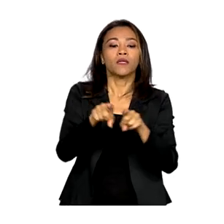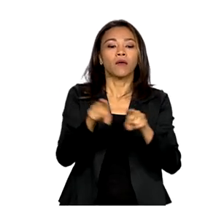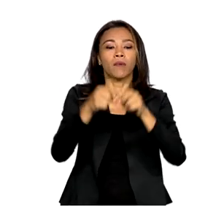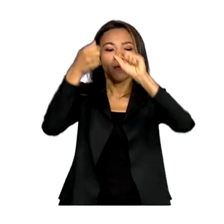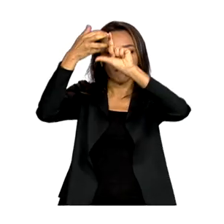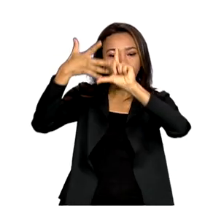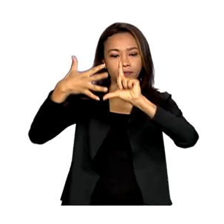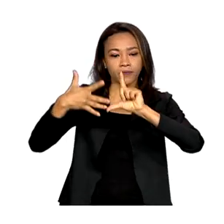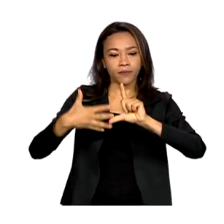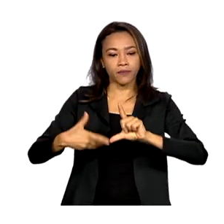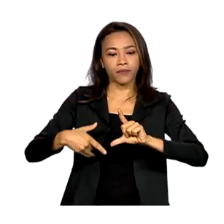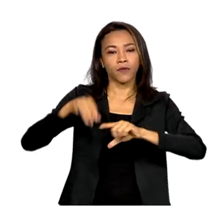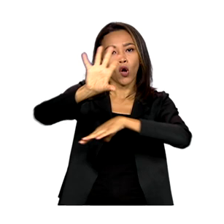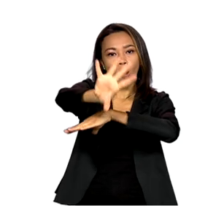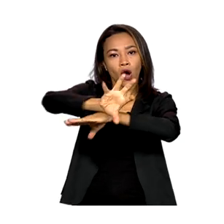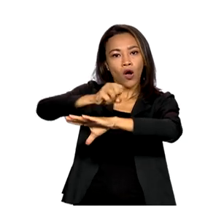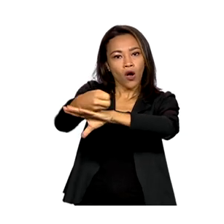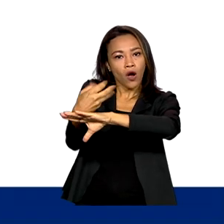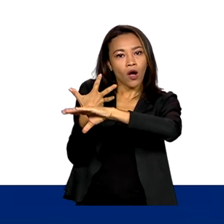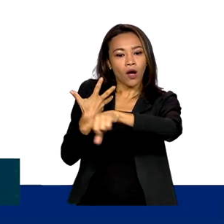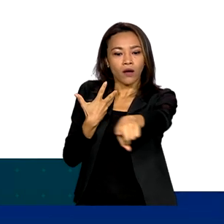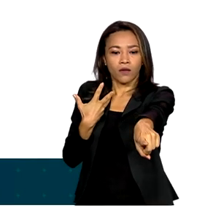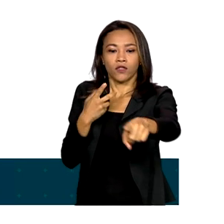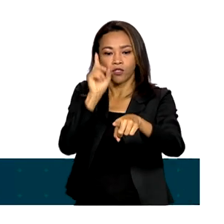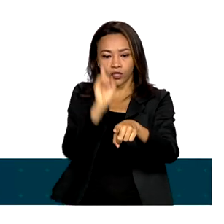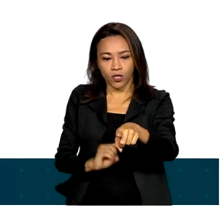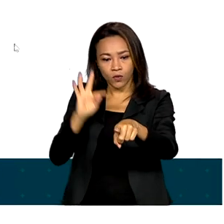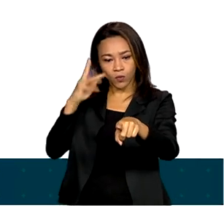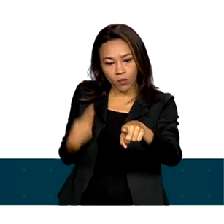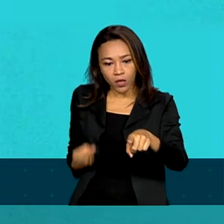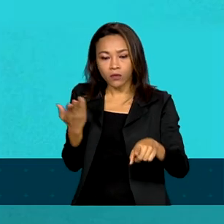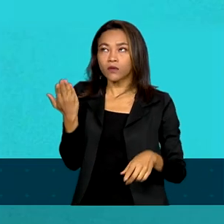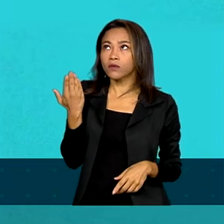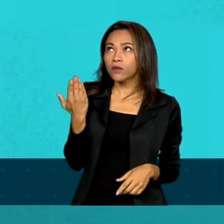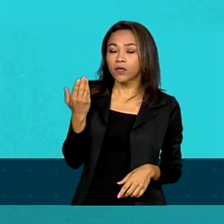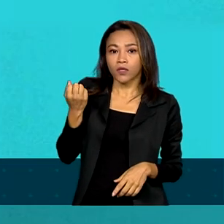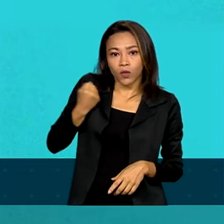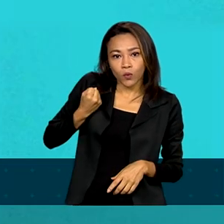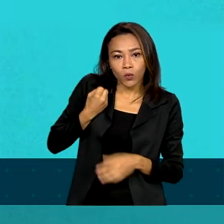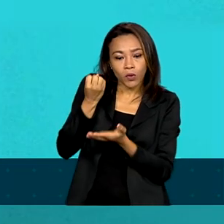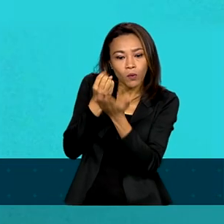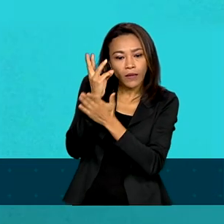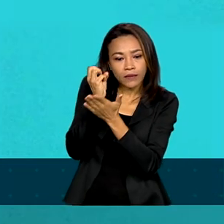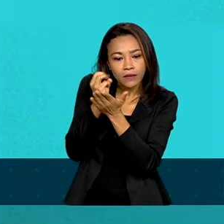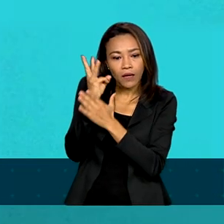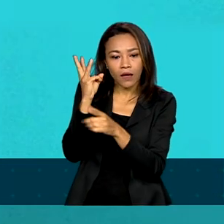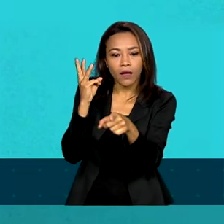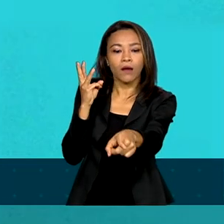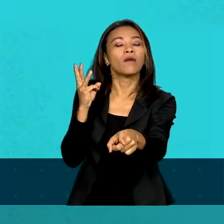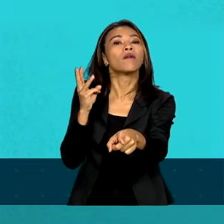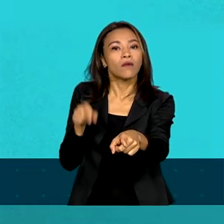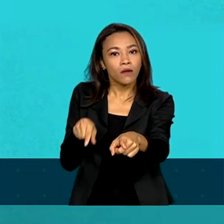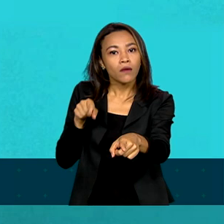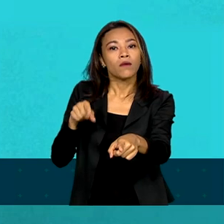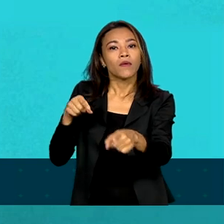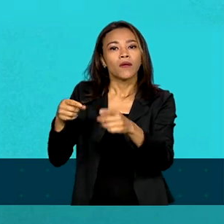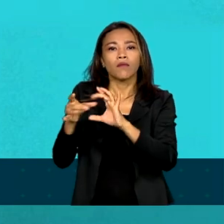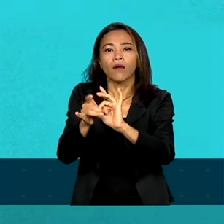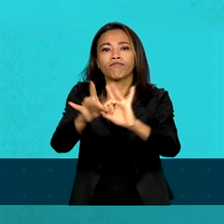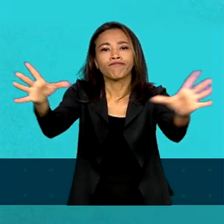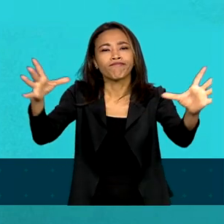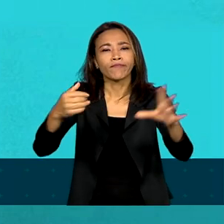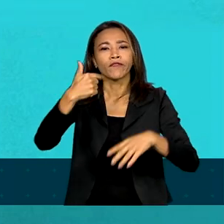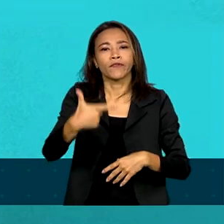Ouvidoria Nacional de Direitos Humanos. Tem ainda o número do WhatsApp com atendimento disponível